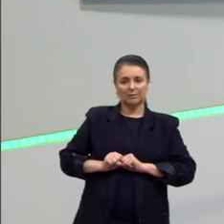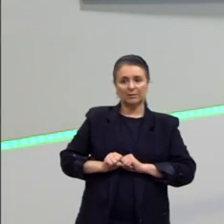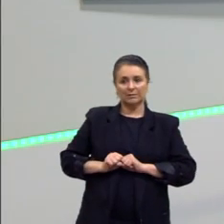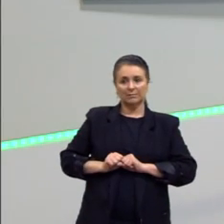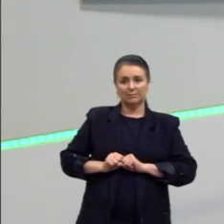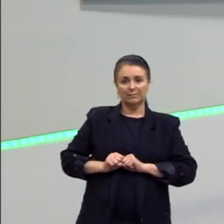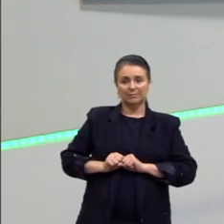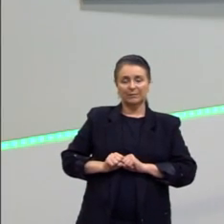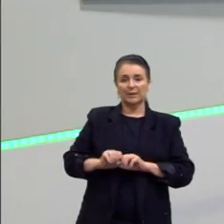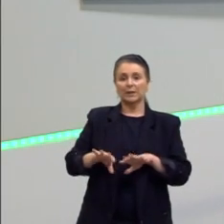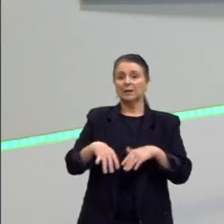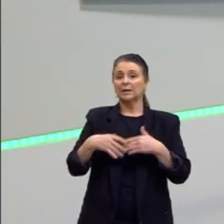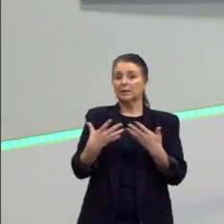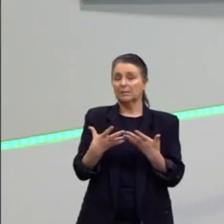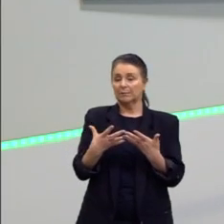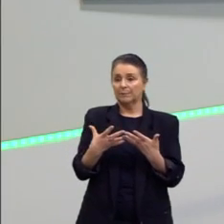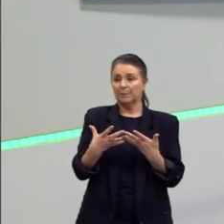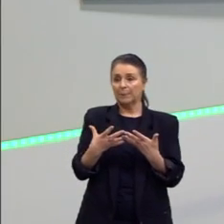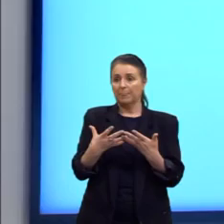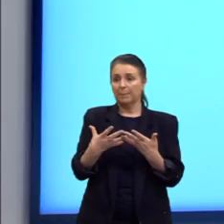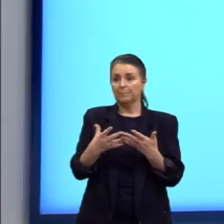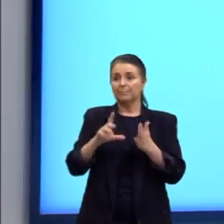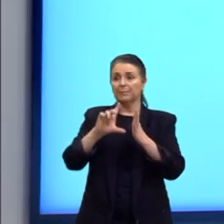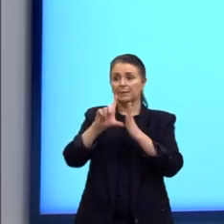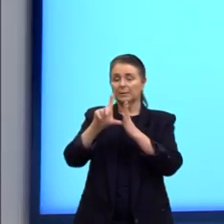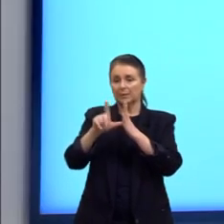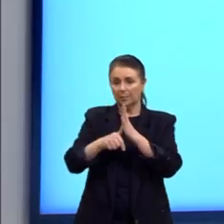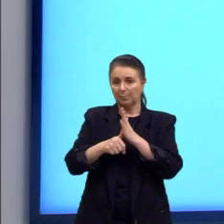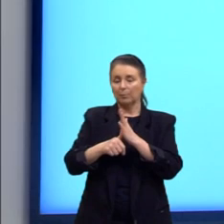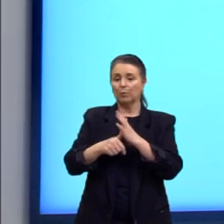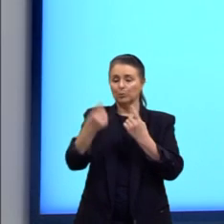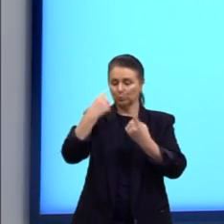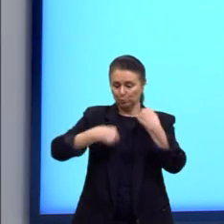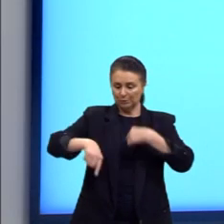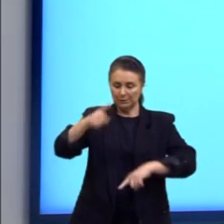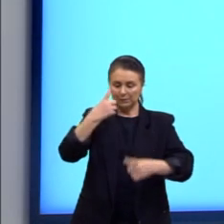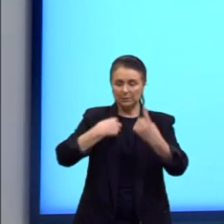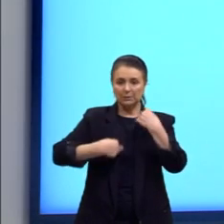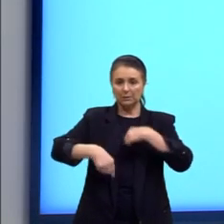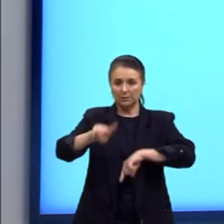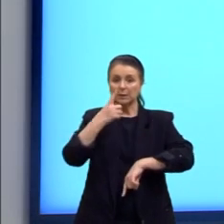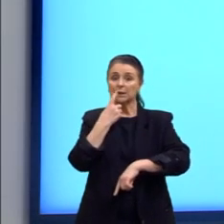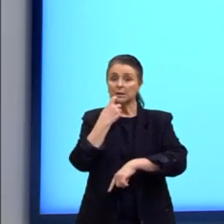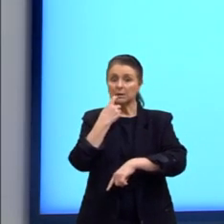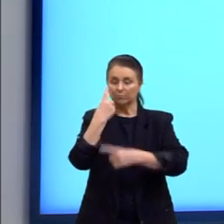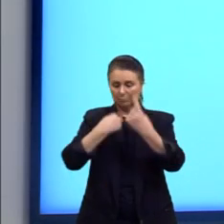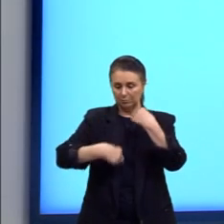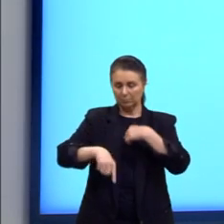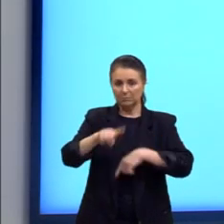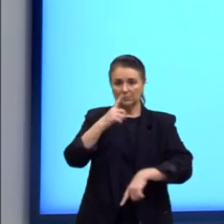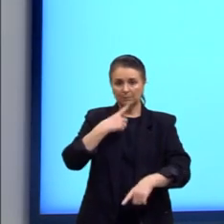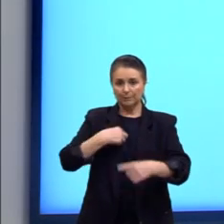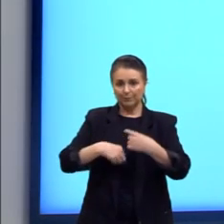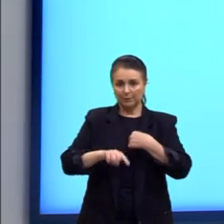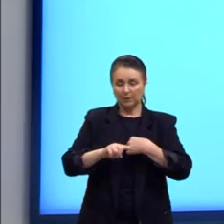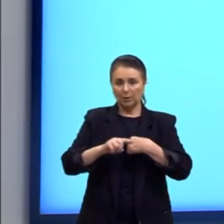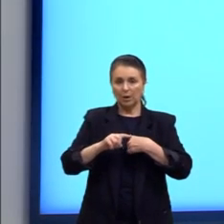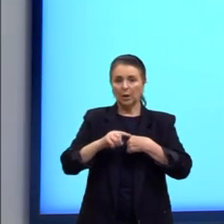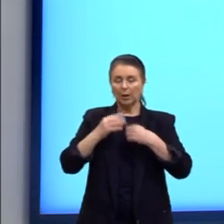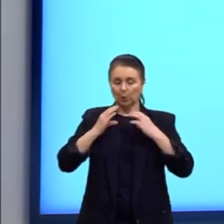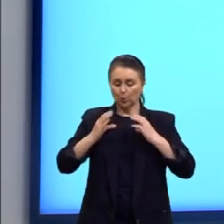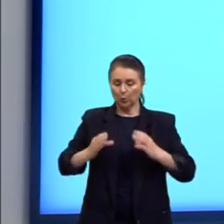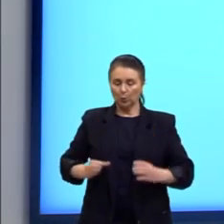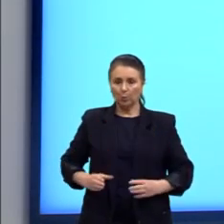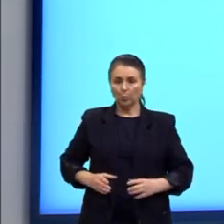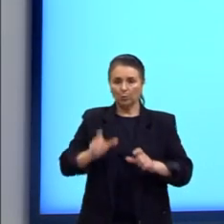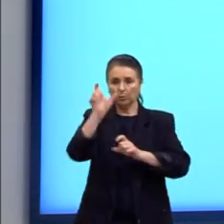Então, depois da circulação sanguínea, né? Deles entrarem no organismo da pessoa e